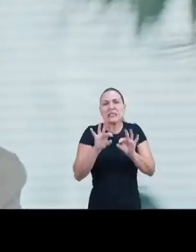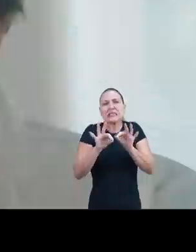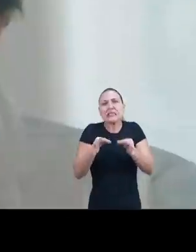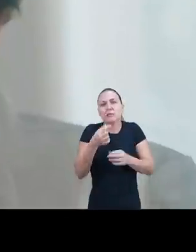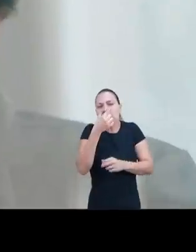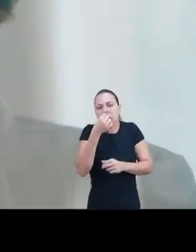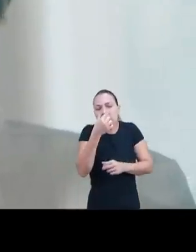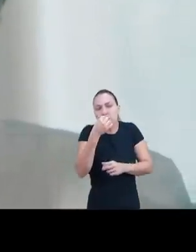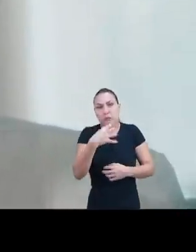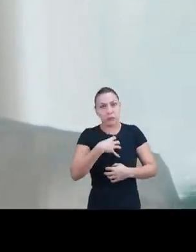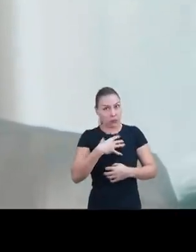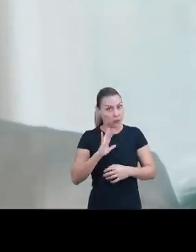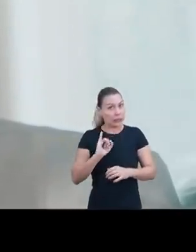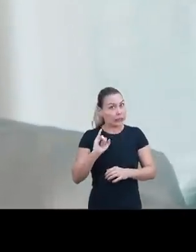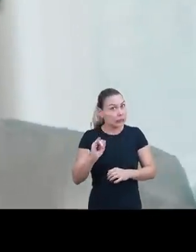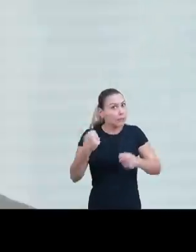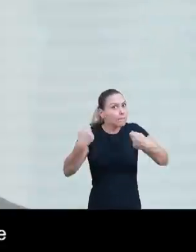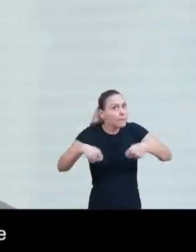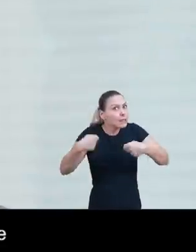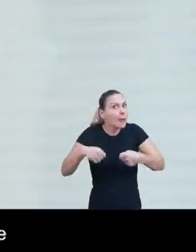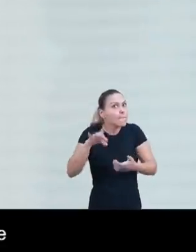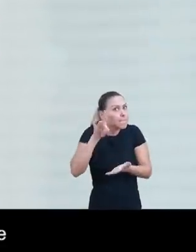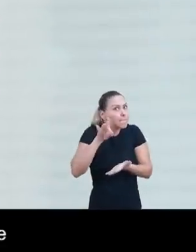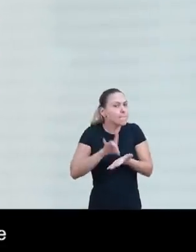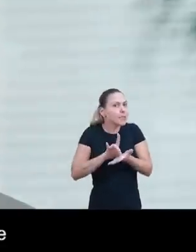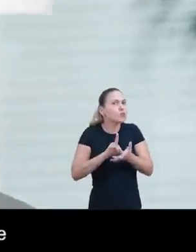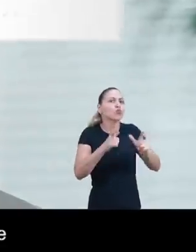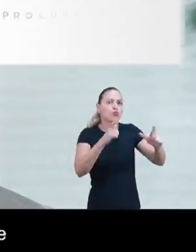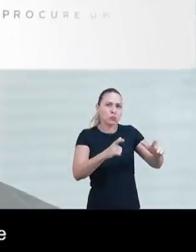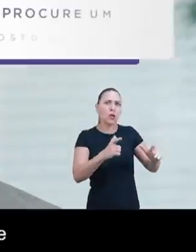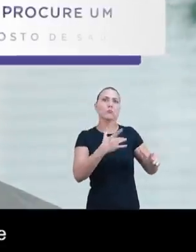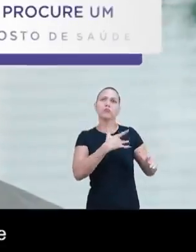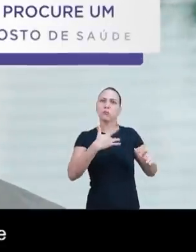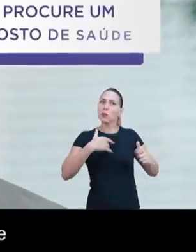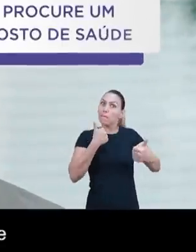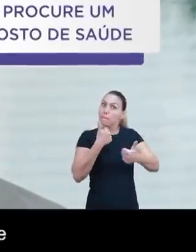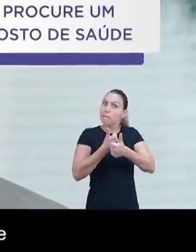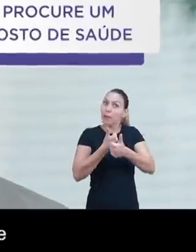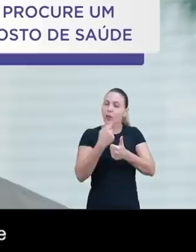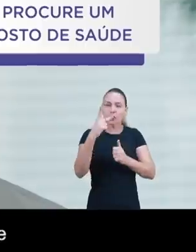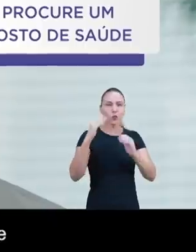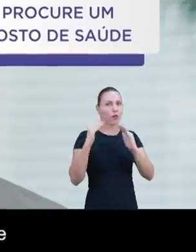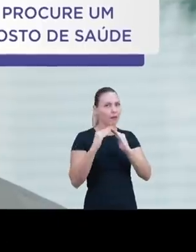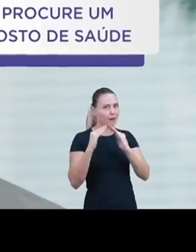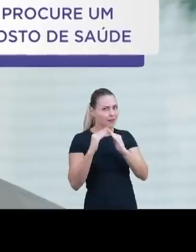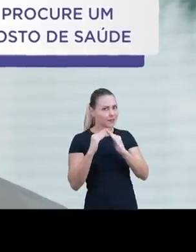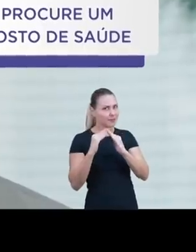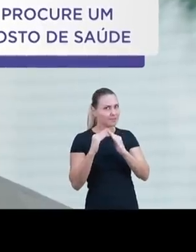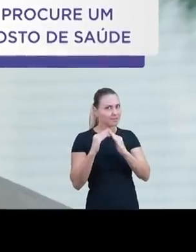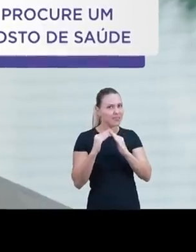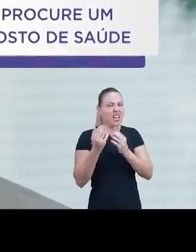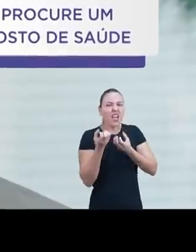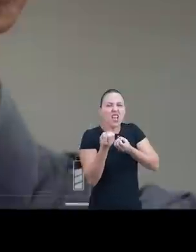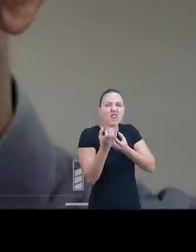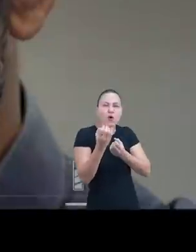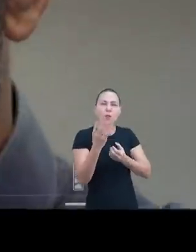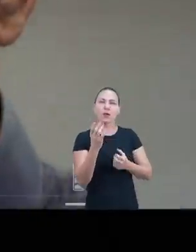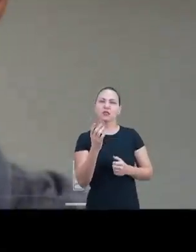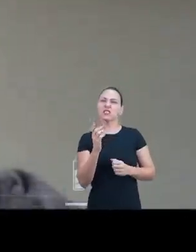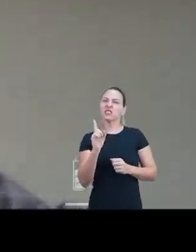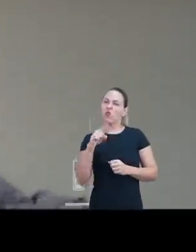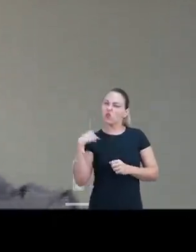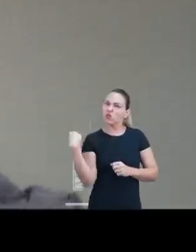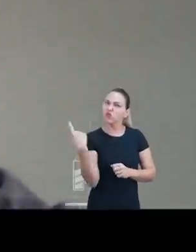hospital por causa de um simples resfriado. Mas caso precise, há uma unidade básica de saúde pertinho de você. Com a